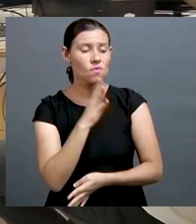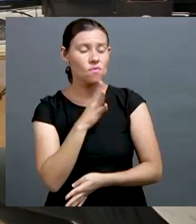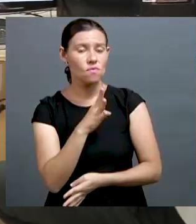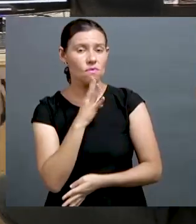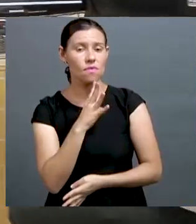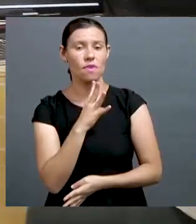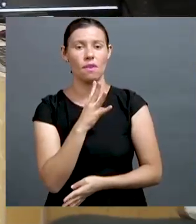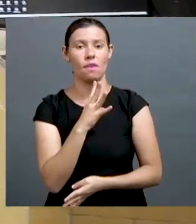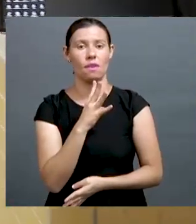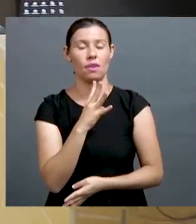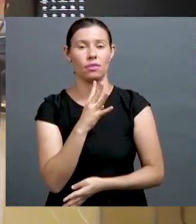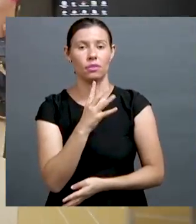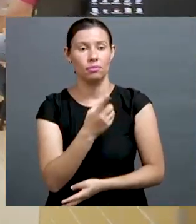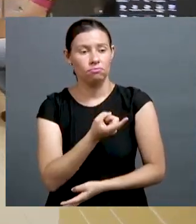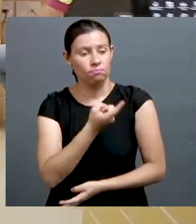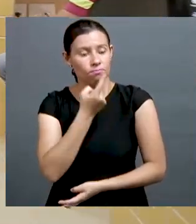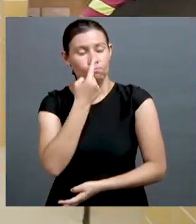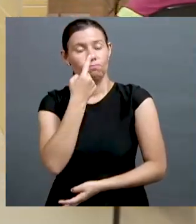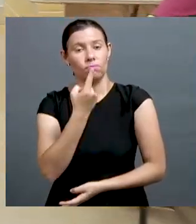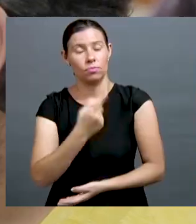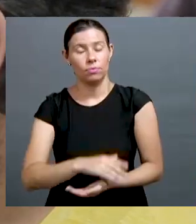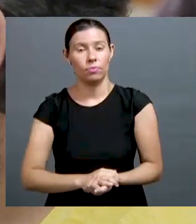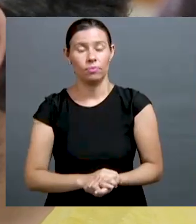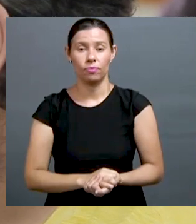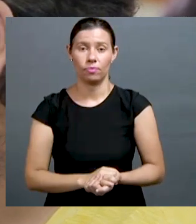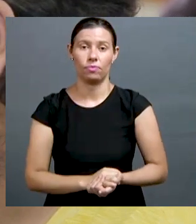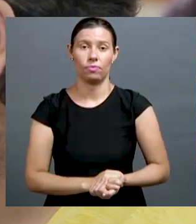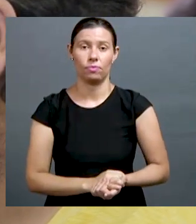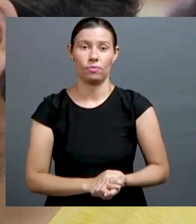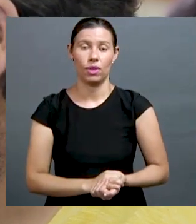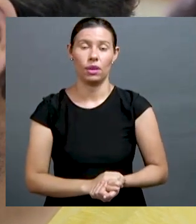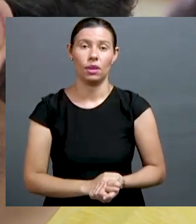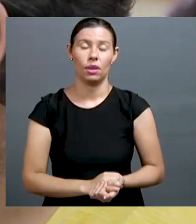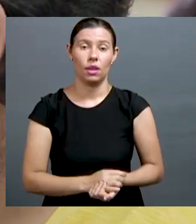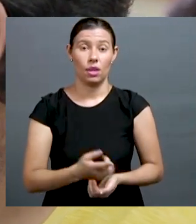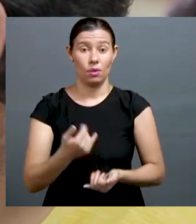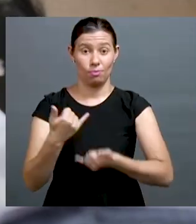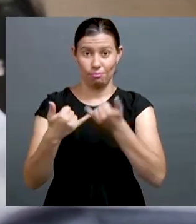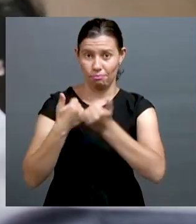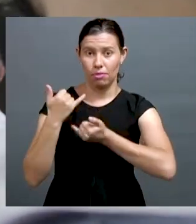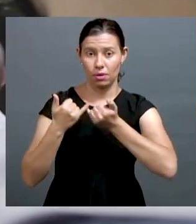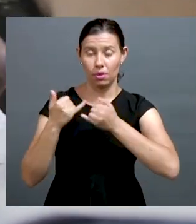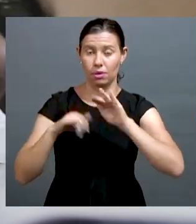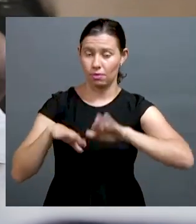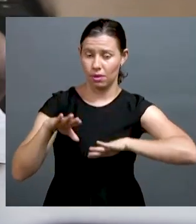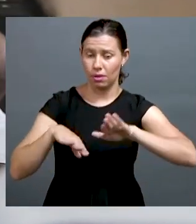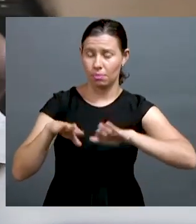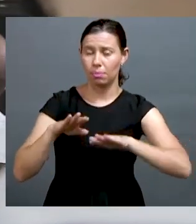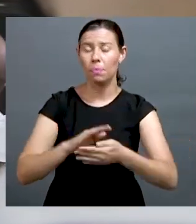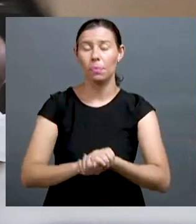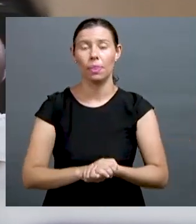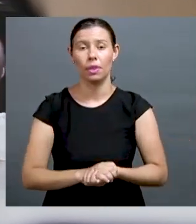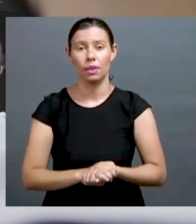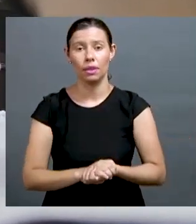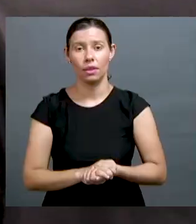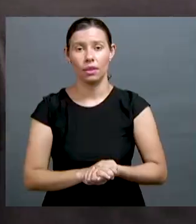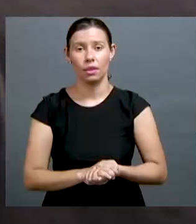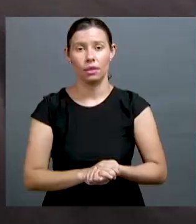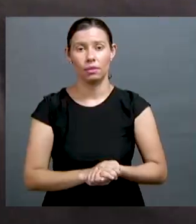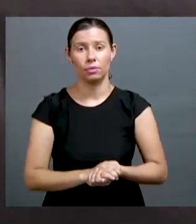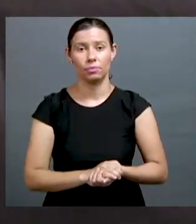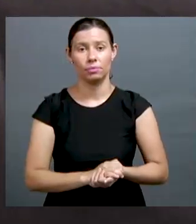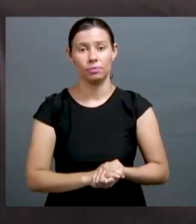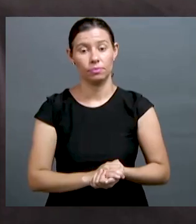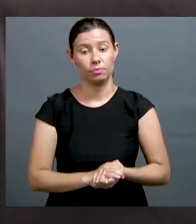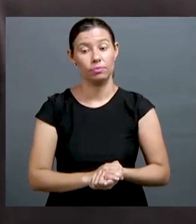que é os alunos virem até nós, as aulas são na própria universidade. Então, eles conhecem aquele ambiente, eles já ficam